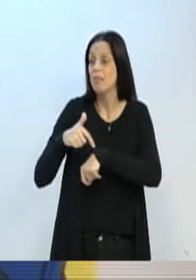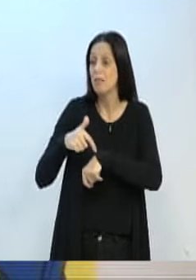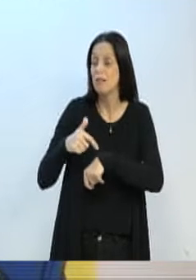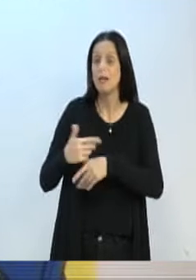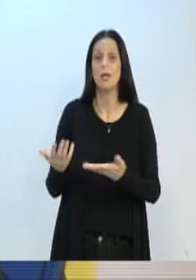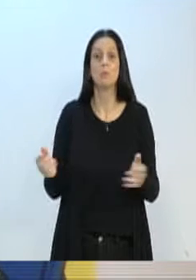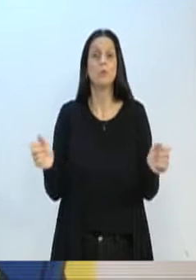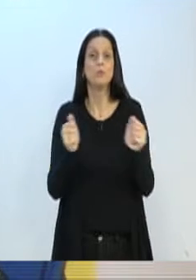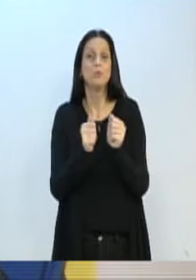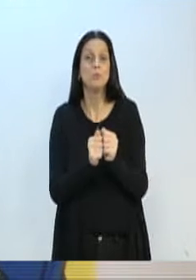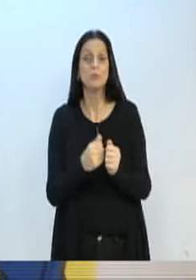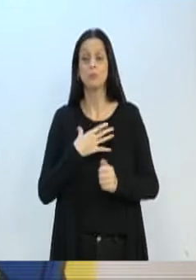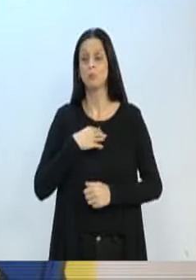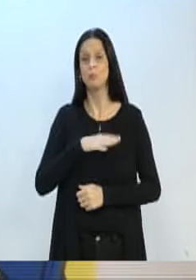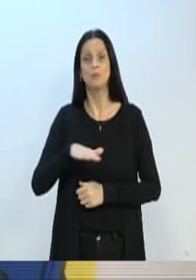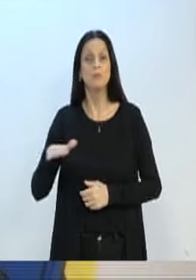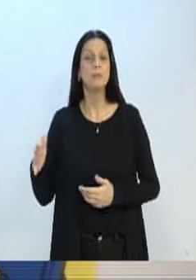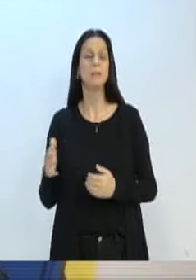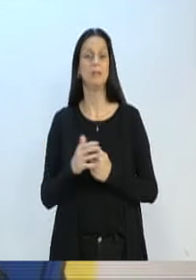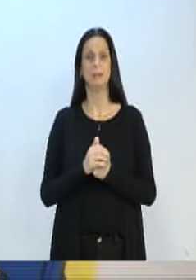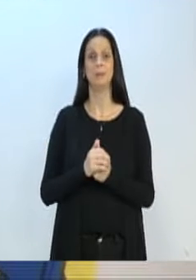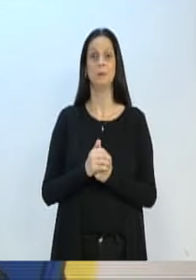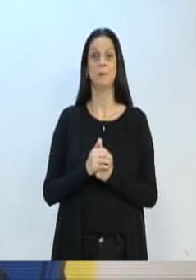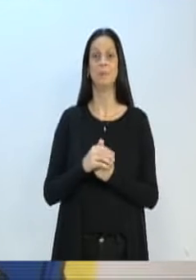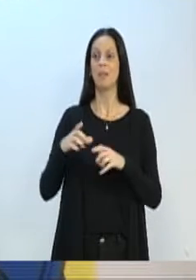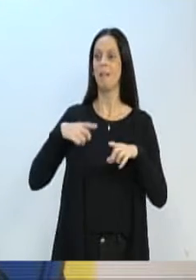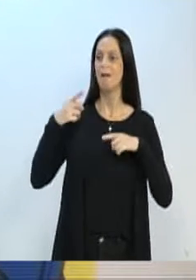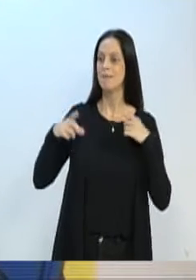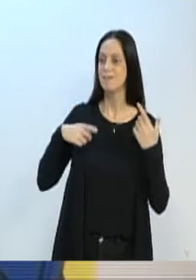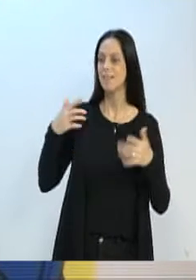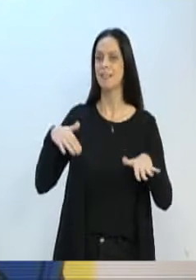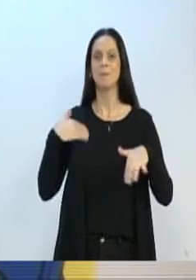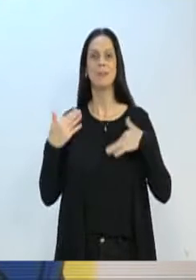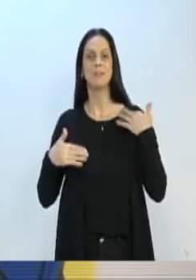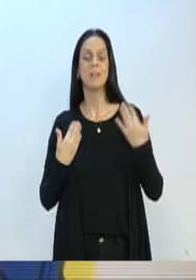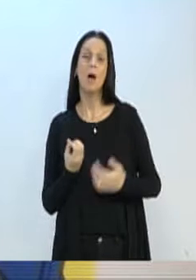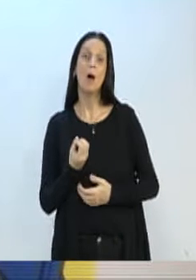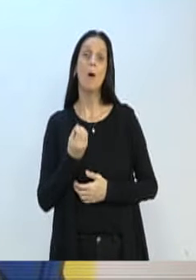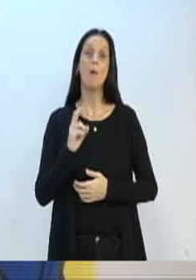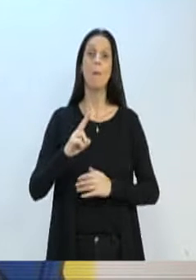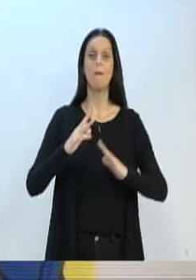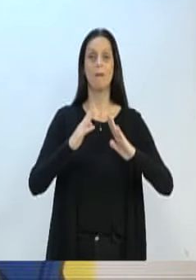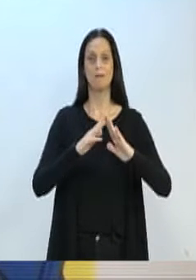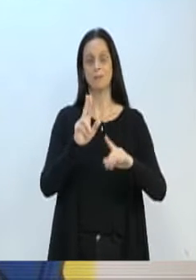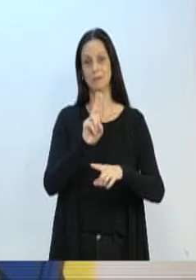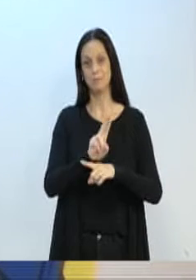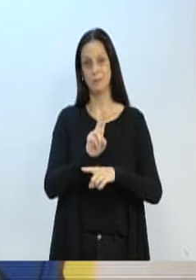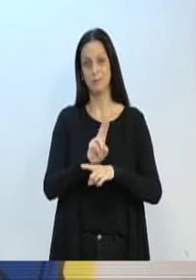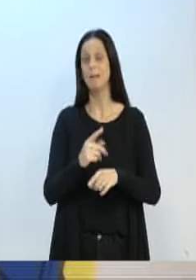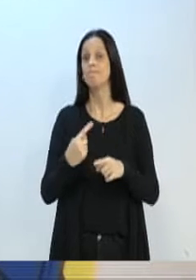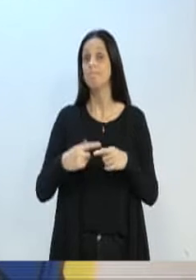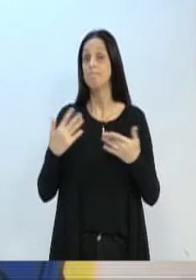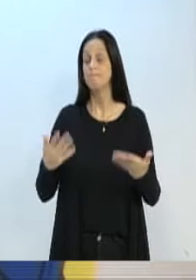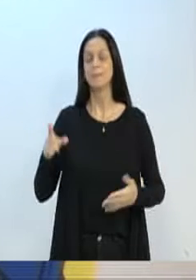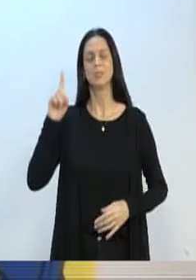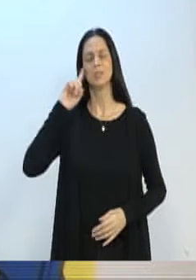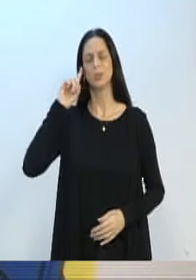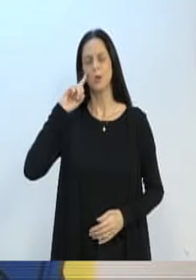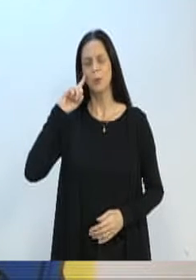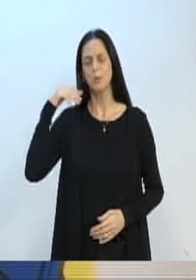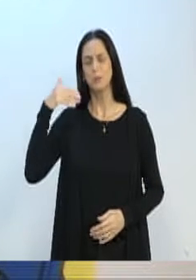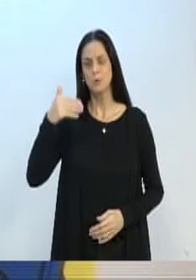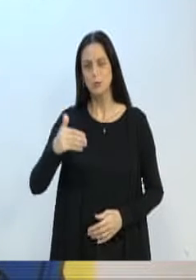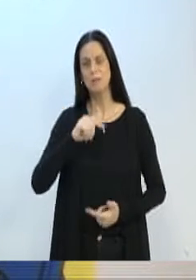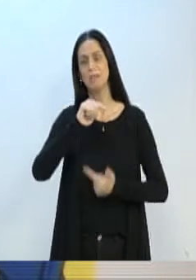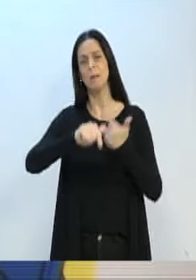com seus filhos, levaram para ter um momento de lazer ou cuidar de casa, porque estão, dia a dia, virando